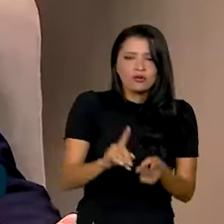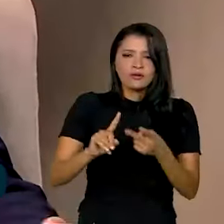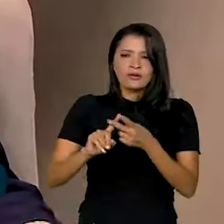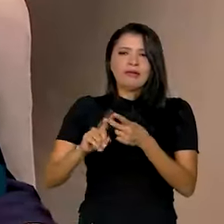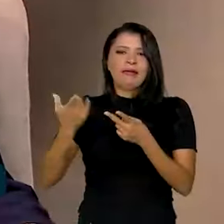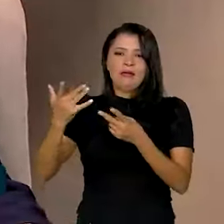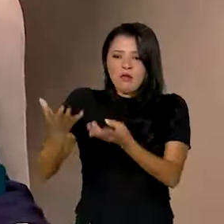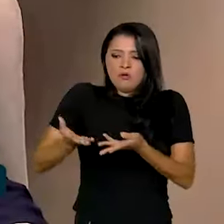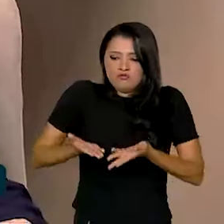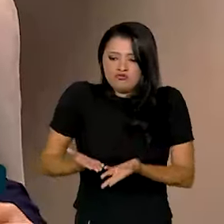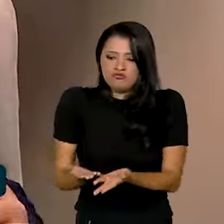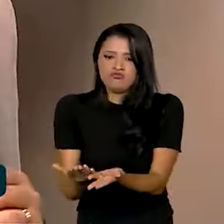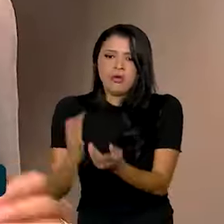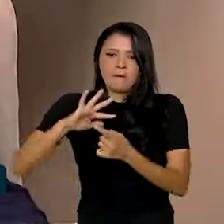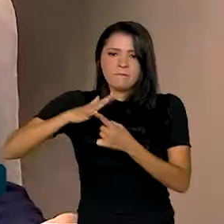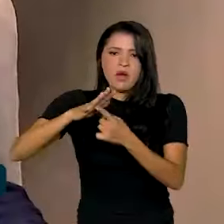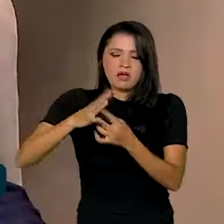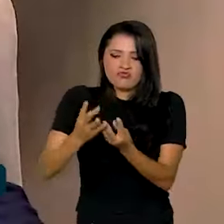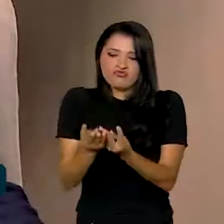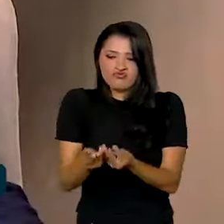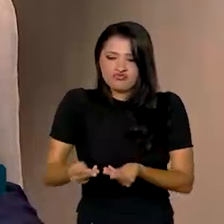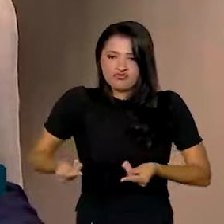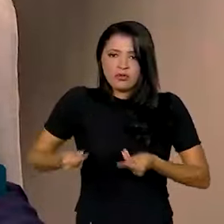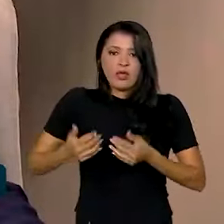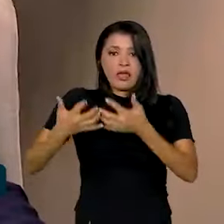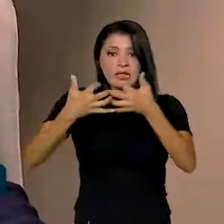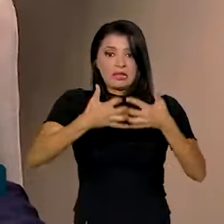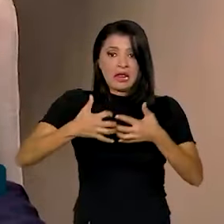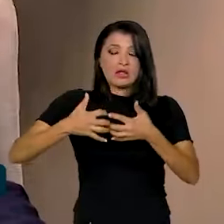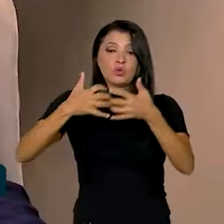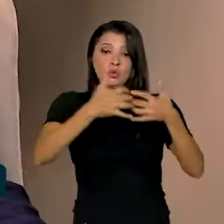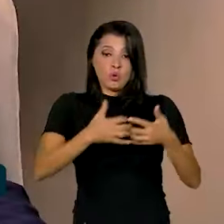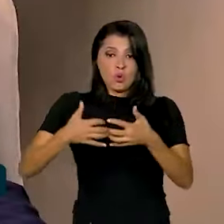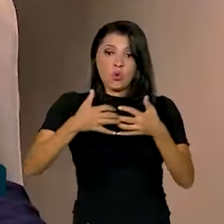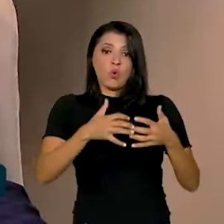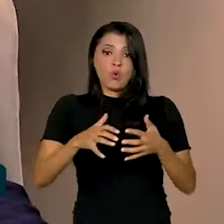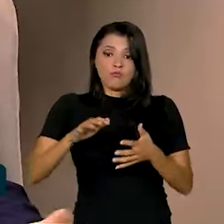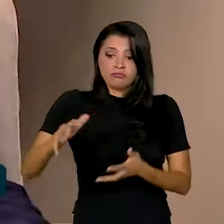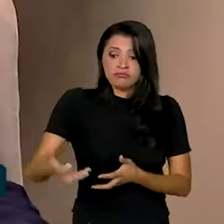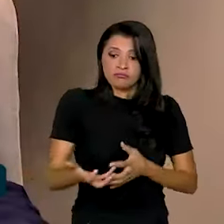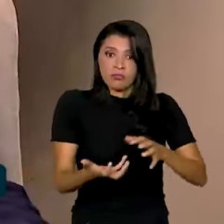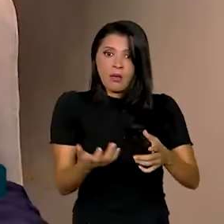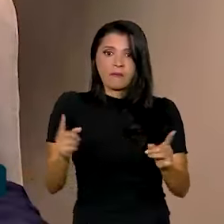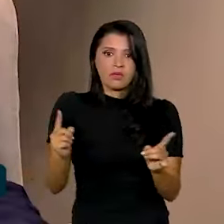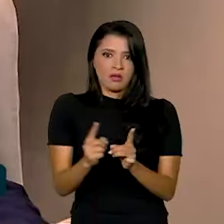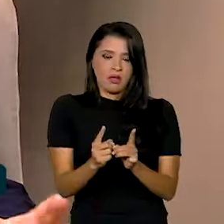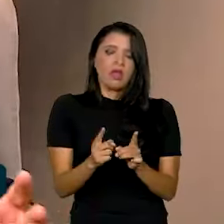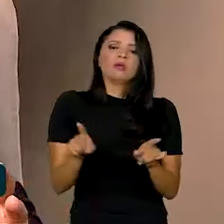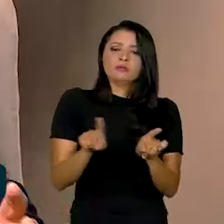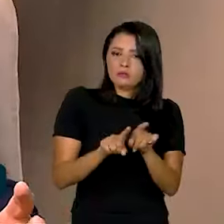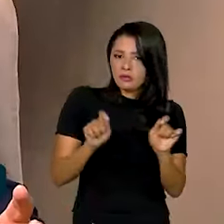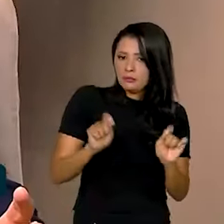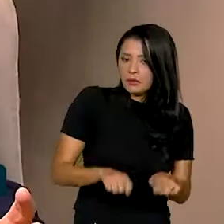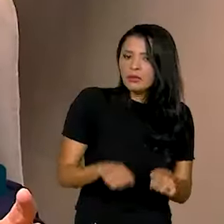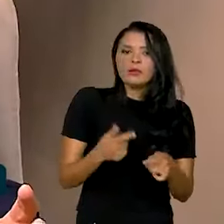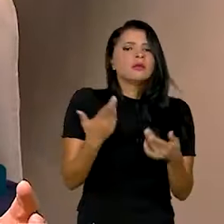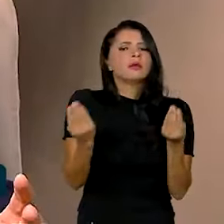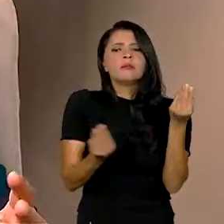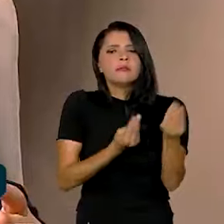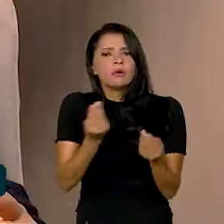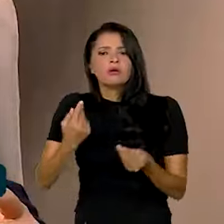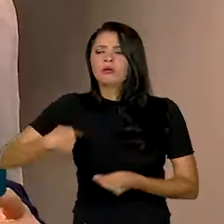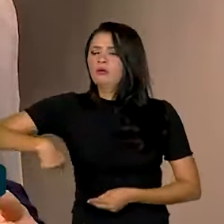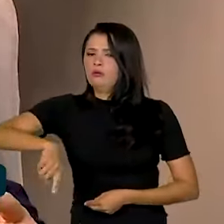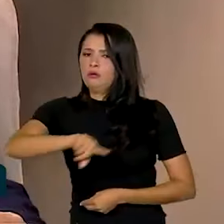processamento, tratores pequenos, mas também implementos pequenos. E para isso,